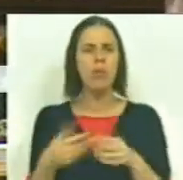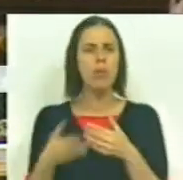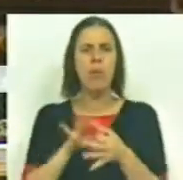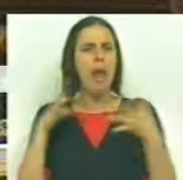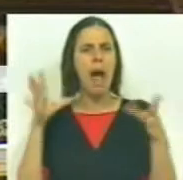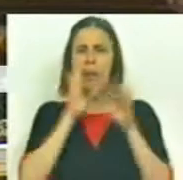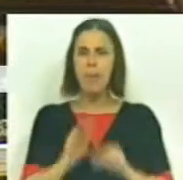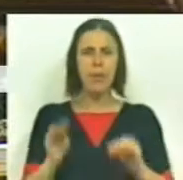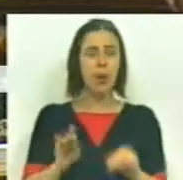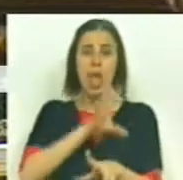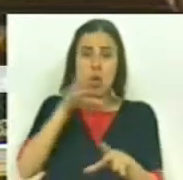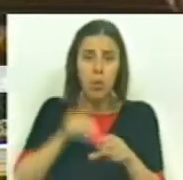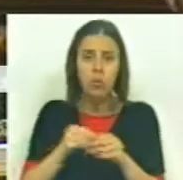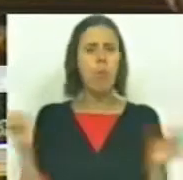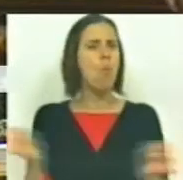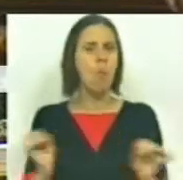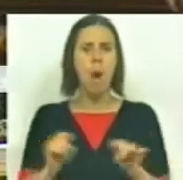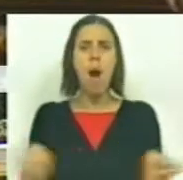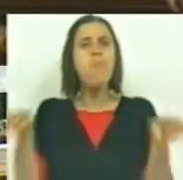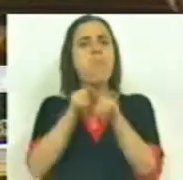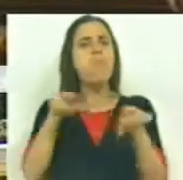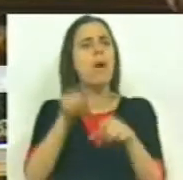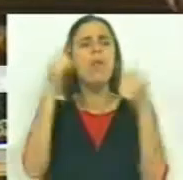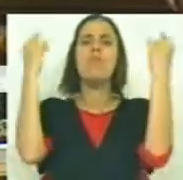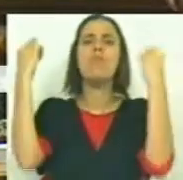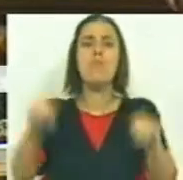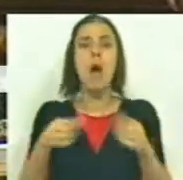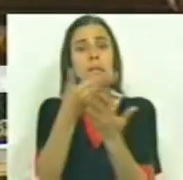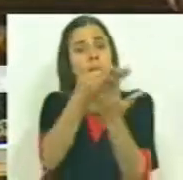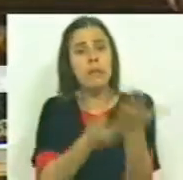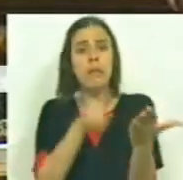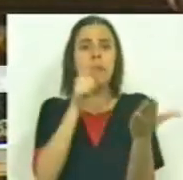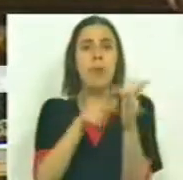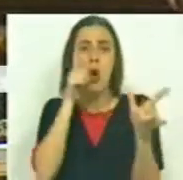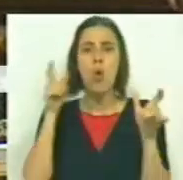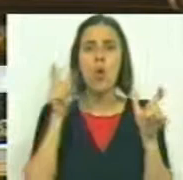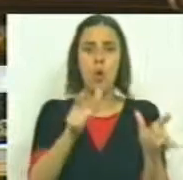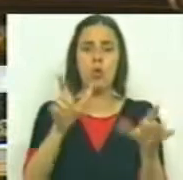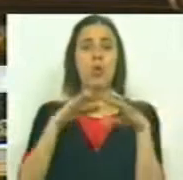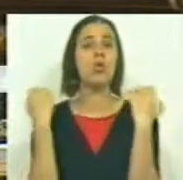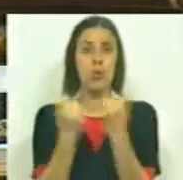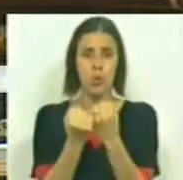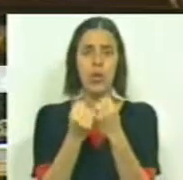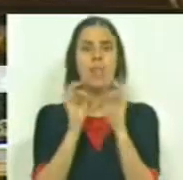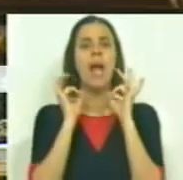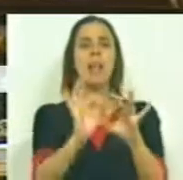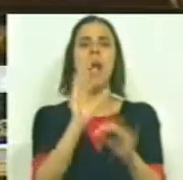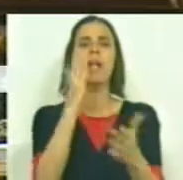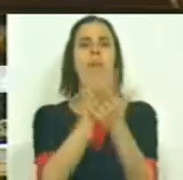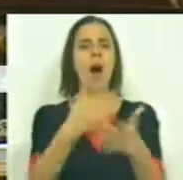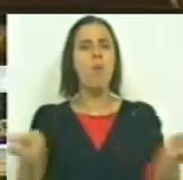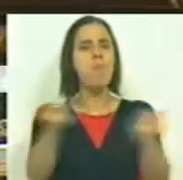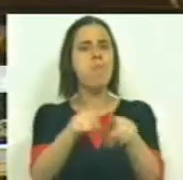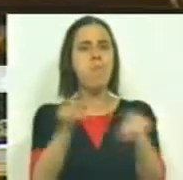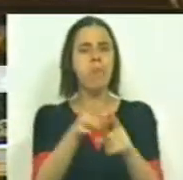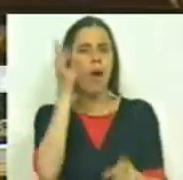nada tem de pedagógico ou inclusivo. Representa apenas um instrumento de controle social. Trata os estudantes